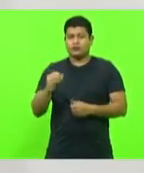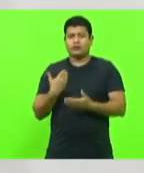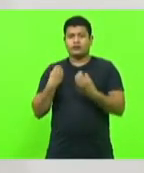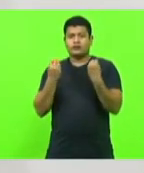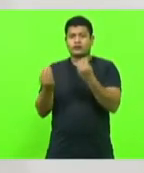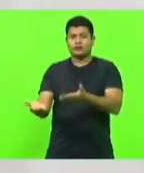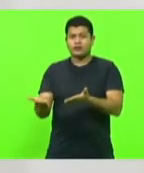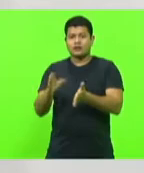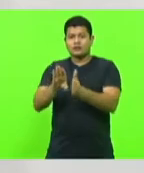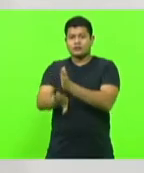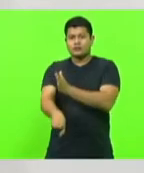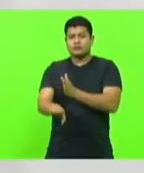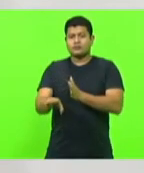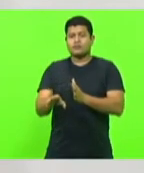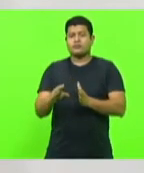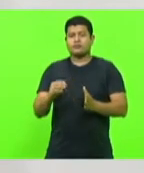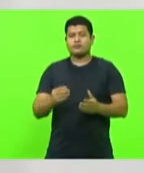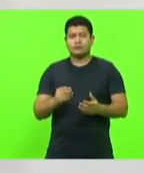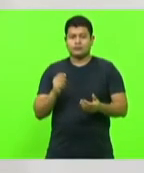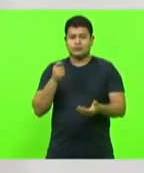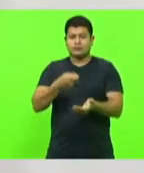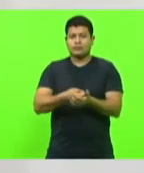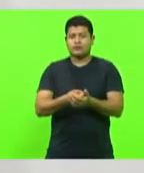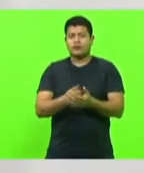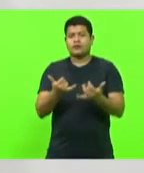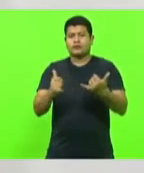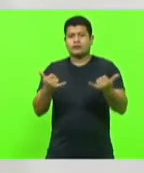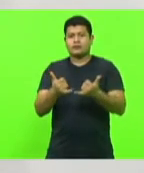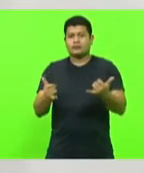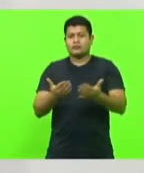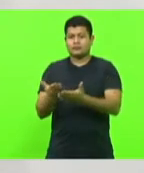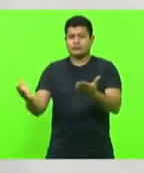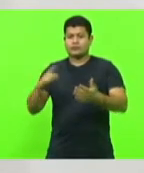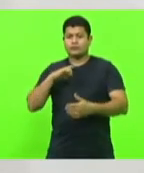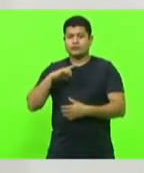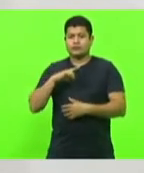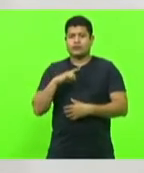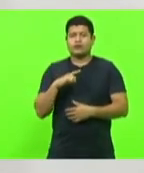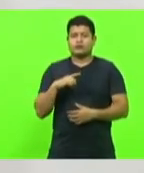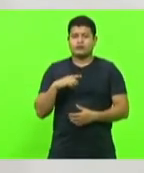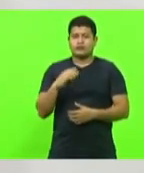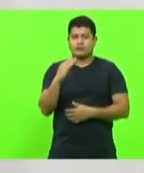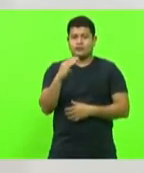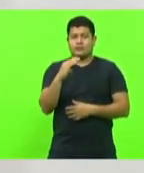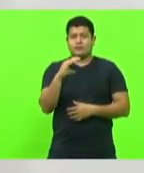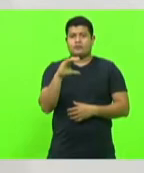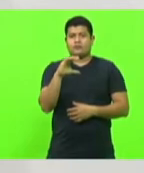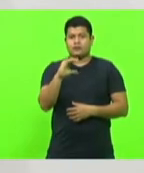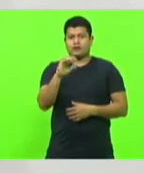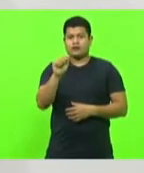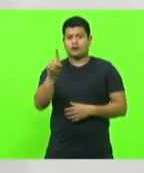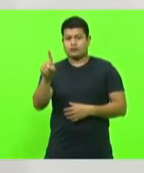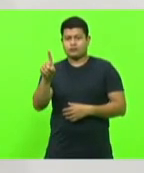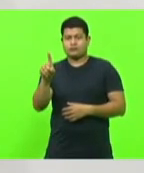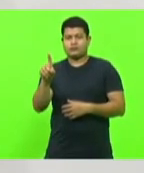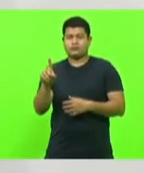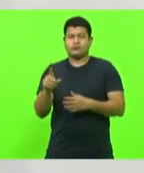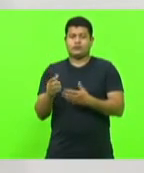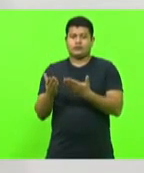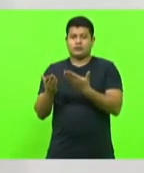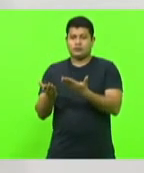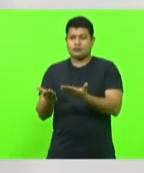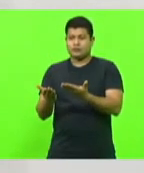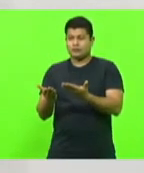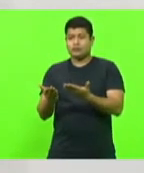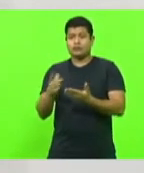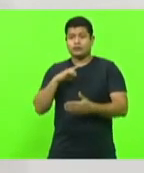para famílias que fazem parte do Cadastro Único do Governo Federal e que têm renda de até meio salário mínimo por